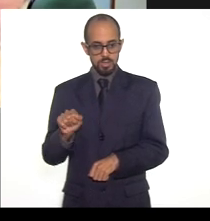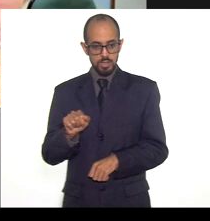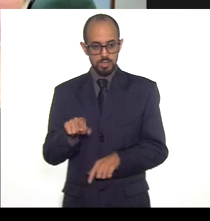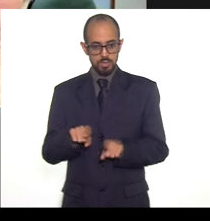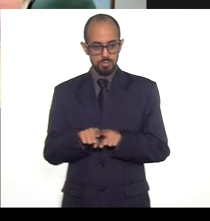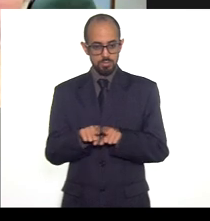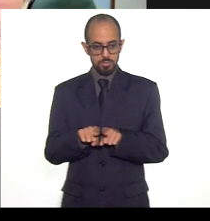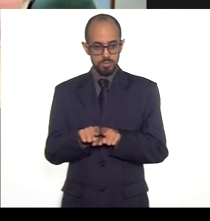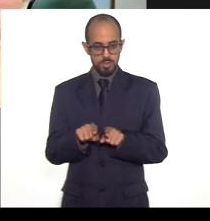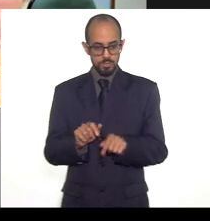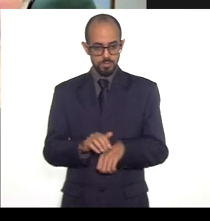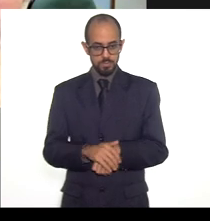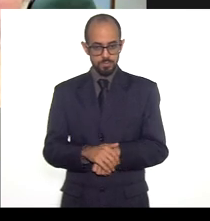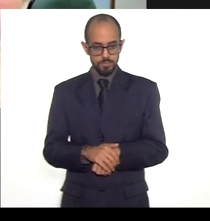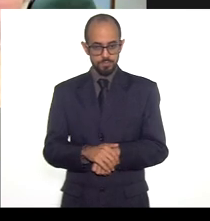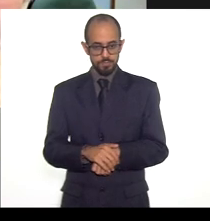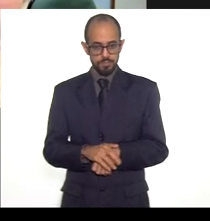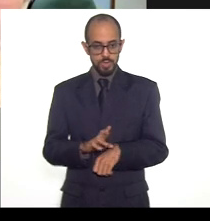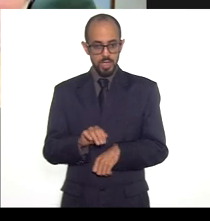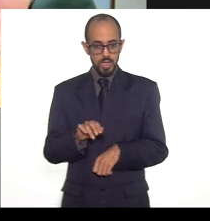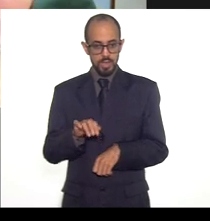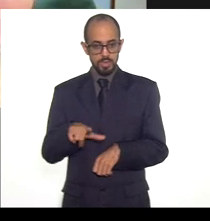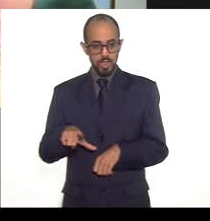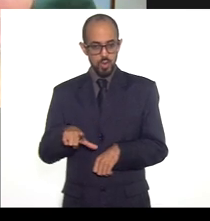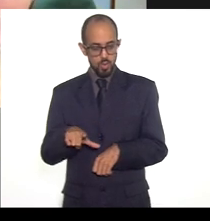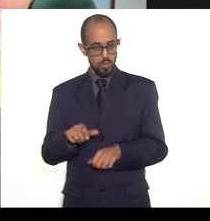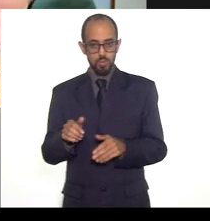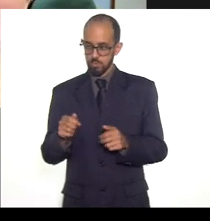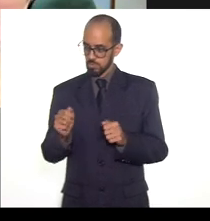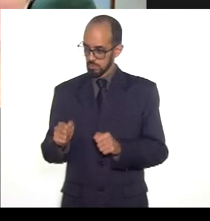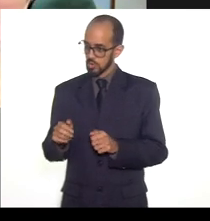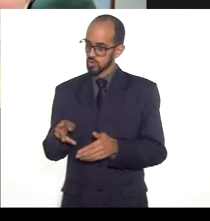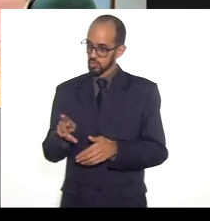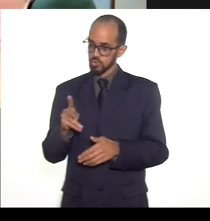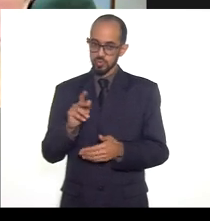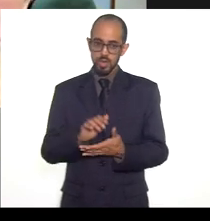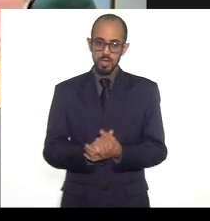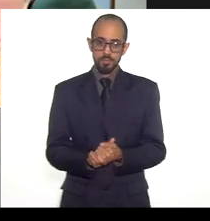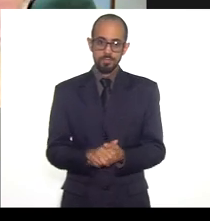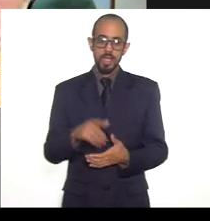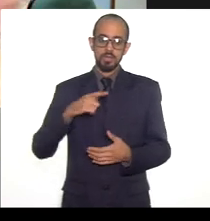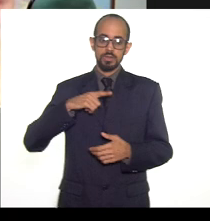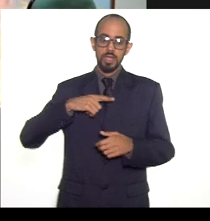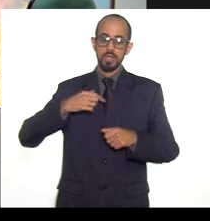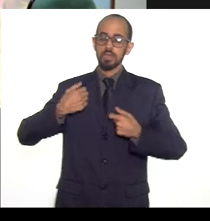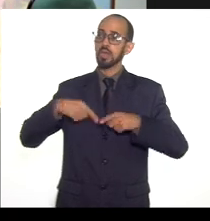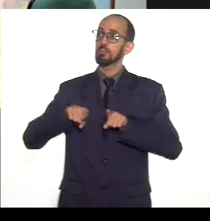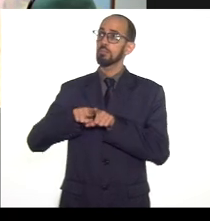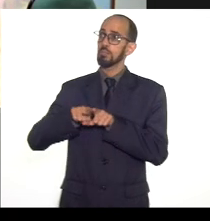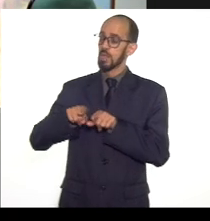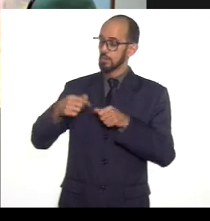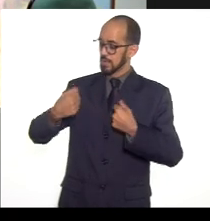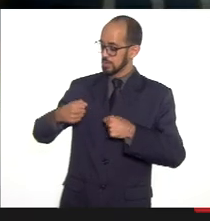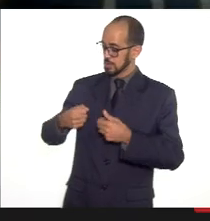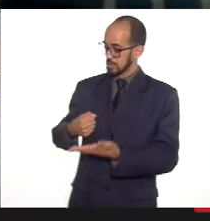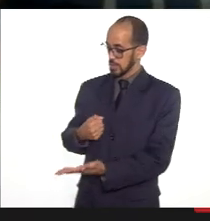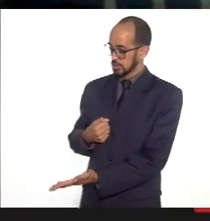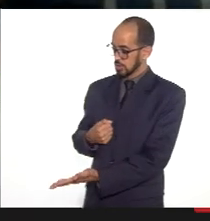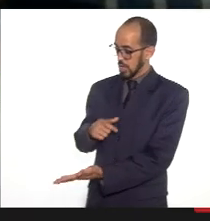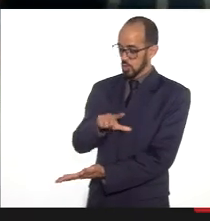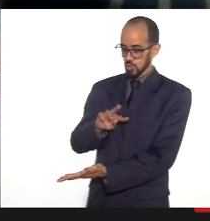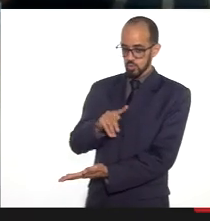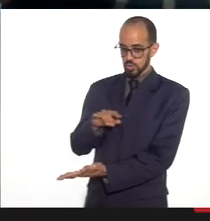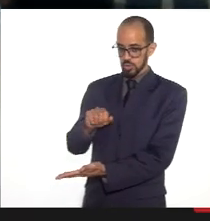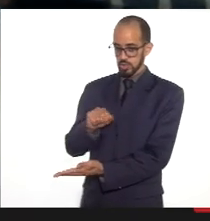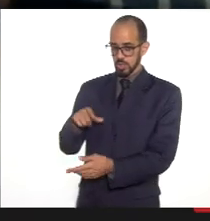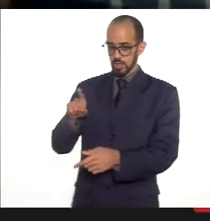pois não doutora Raquel tem uma demanda ainda da deputada Lucinha que é a previsão do aumento